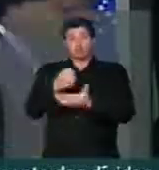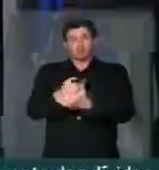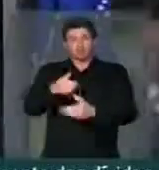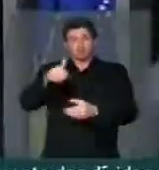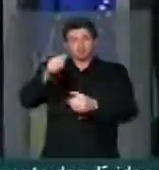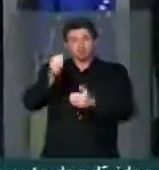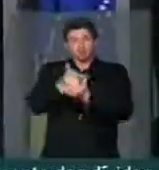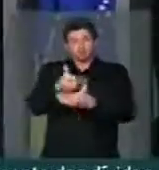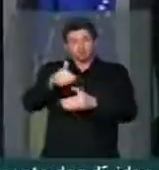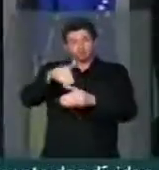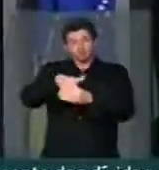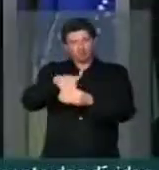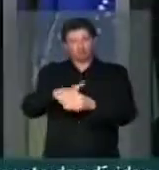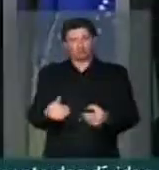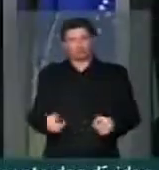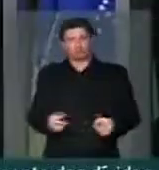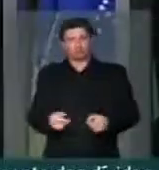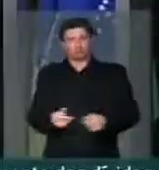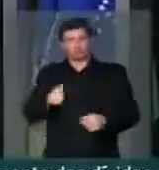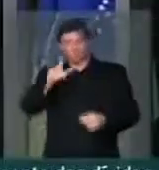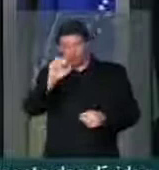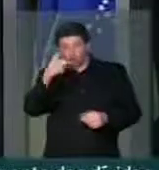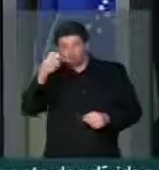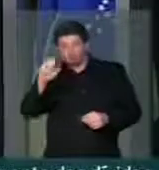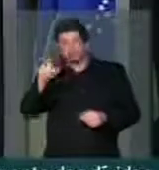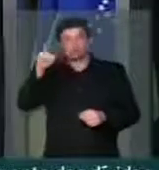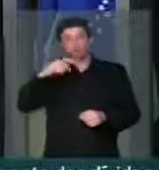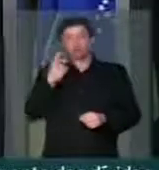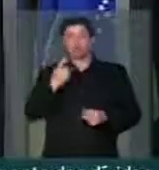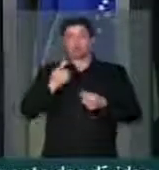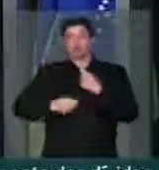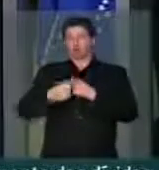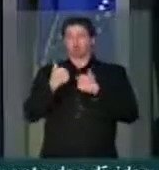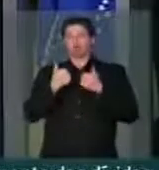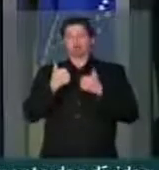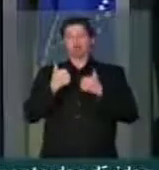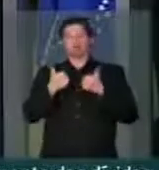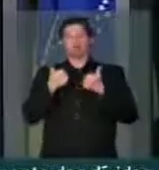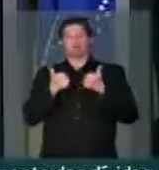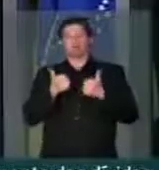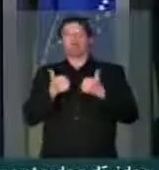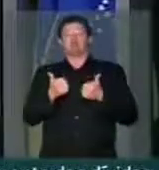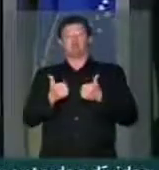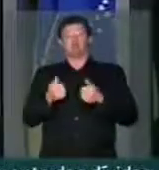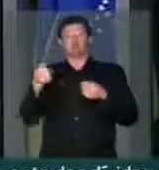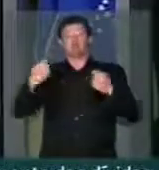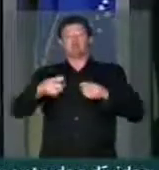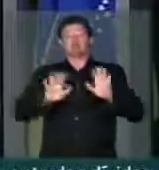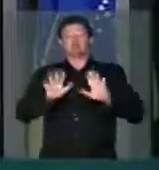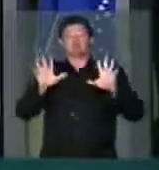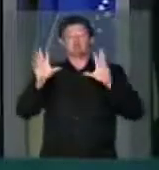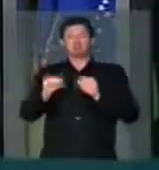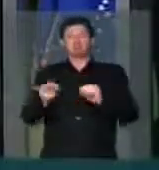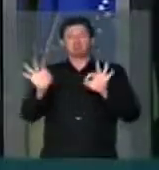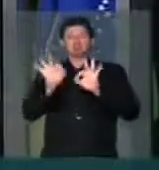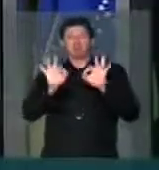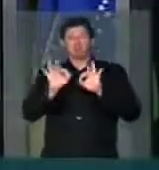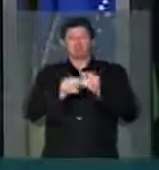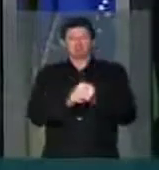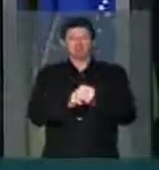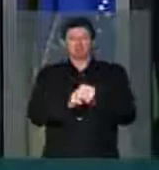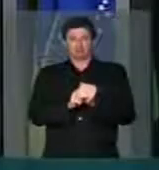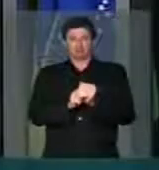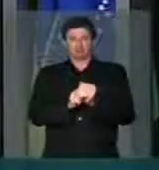votos. Golpismo foi dizer que a economia ia muito bem e que não precisaria de maneira nenhuma, de maneira